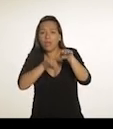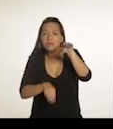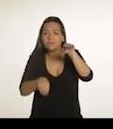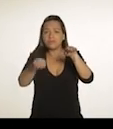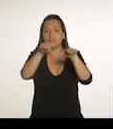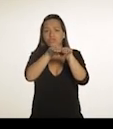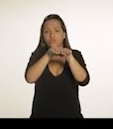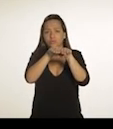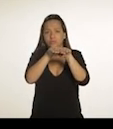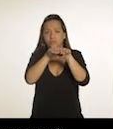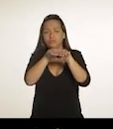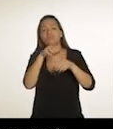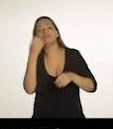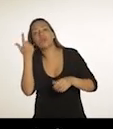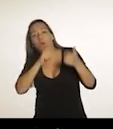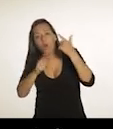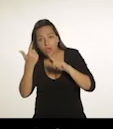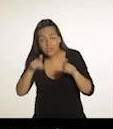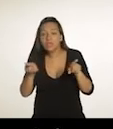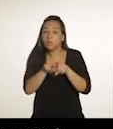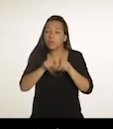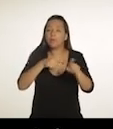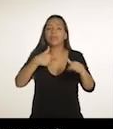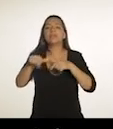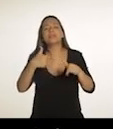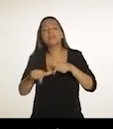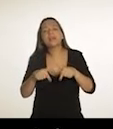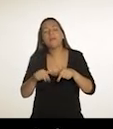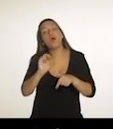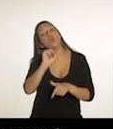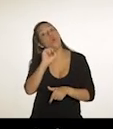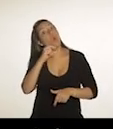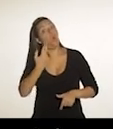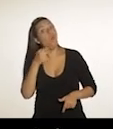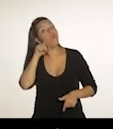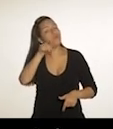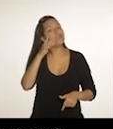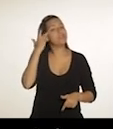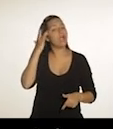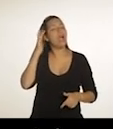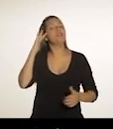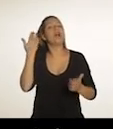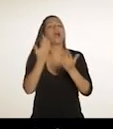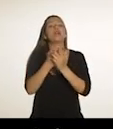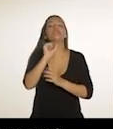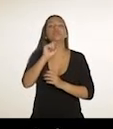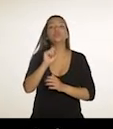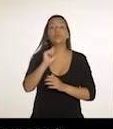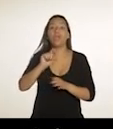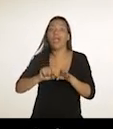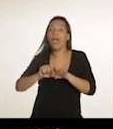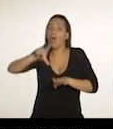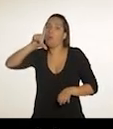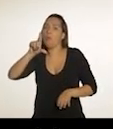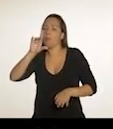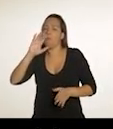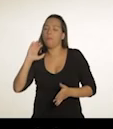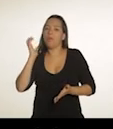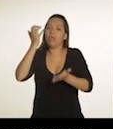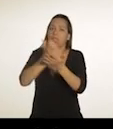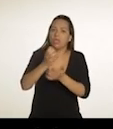desigualdade? Gerando mais emprego. Gerando mais empregos. Ou você acha que o caminho do desenvolvimento passa por uma carga tributária maior